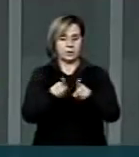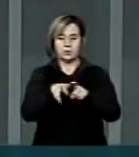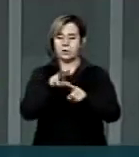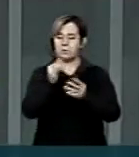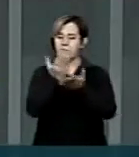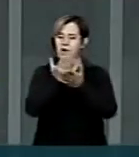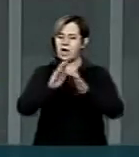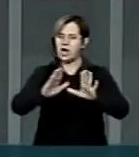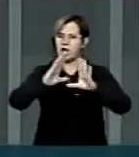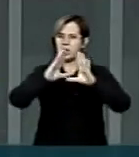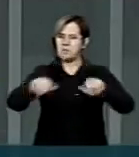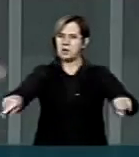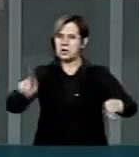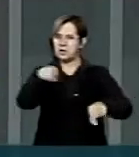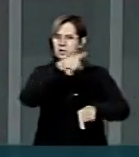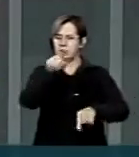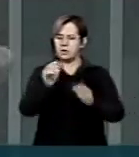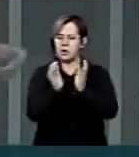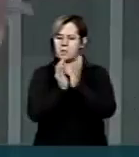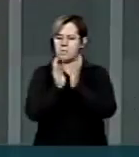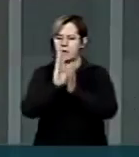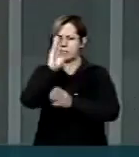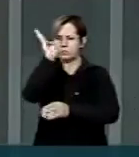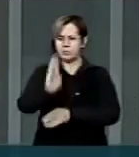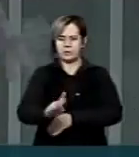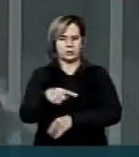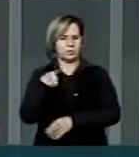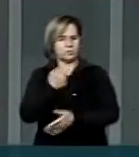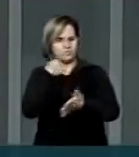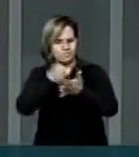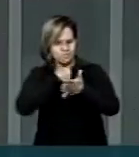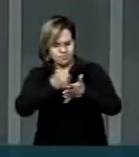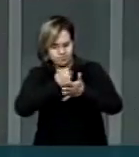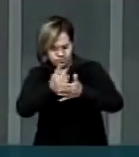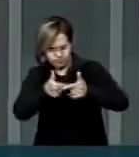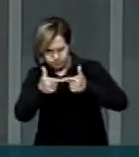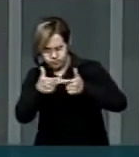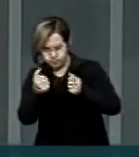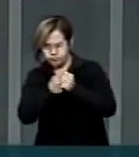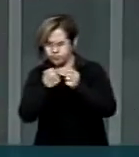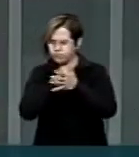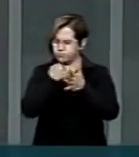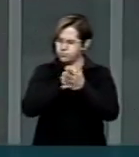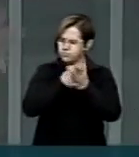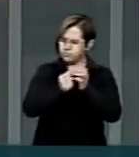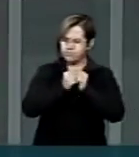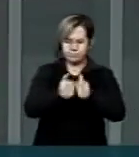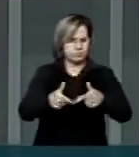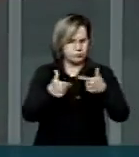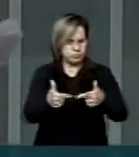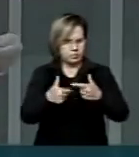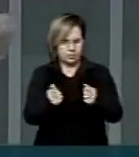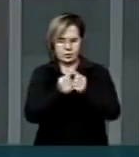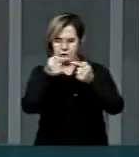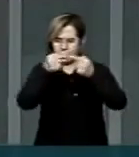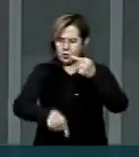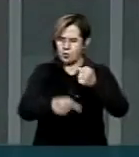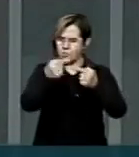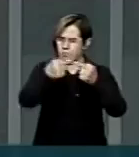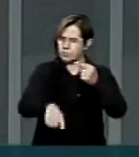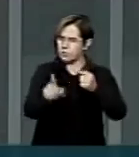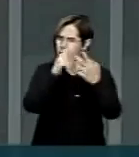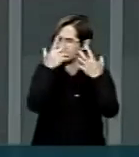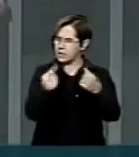com as APAES no Brasil. Nós batemos, esse deputado bateu, outros deputados bateu, discordando da